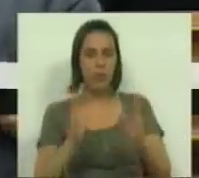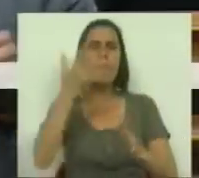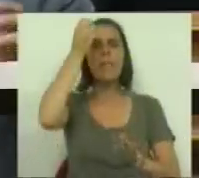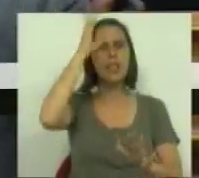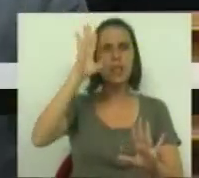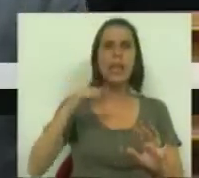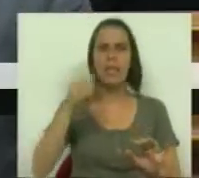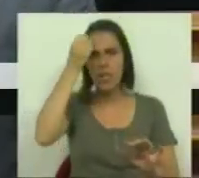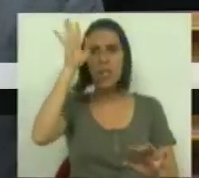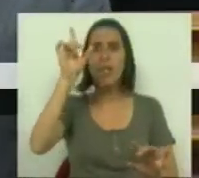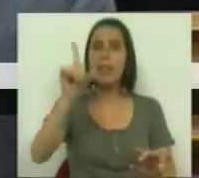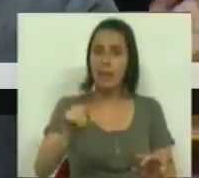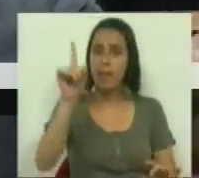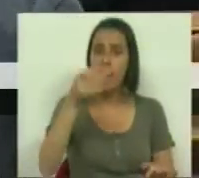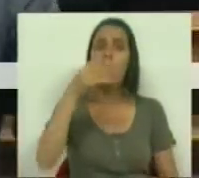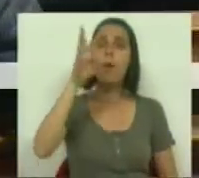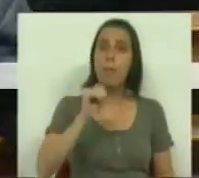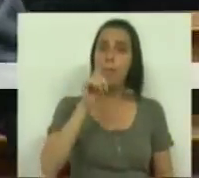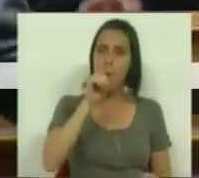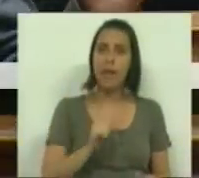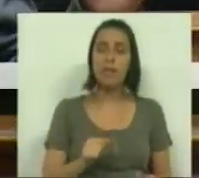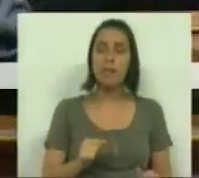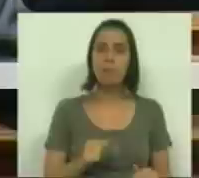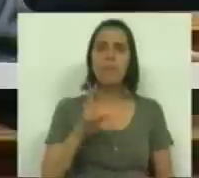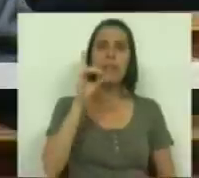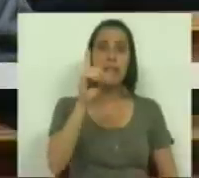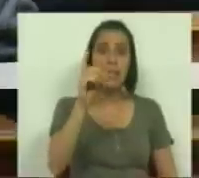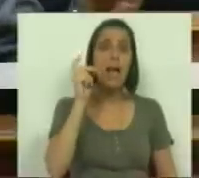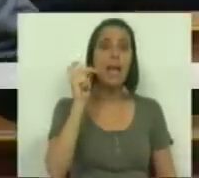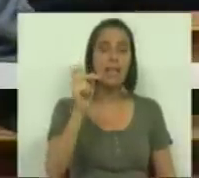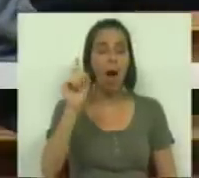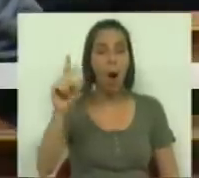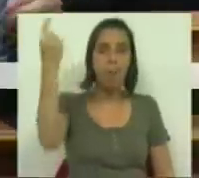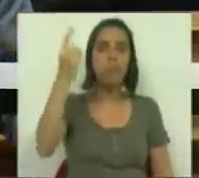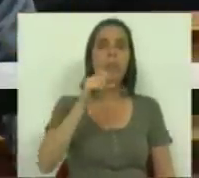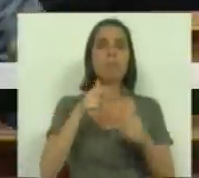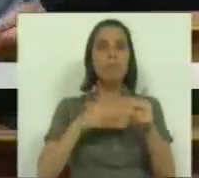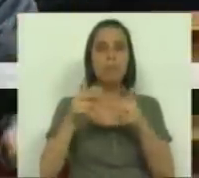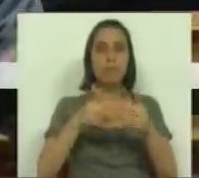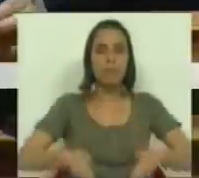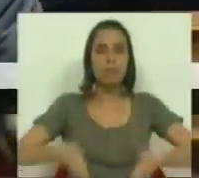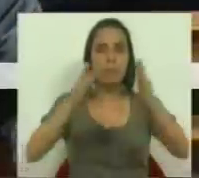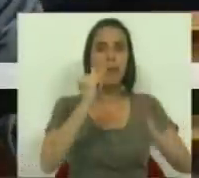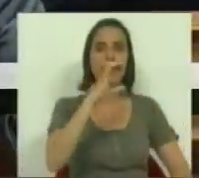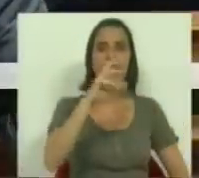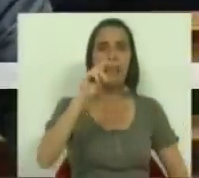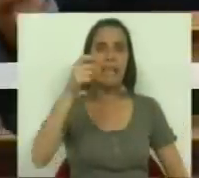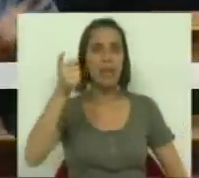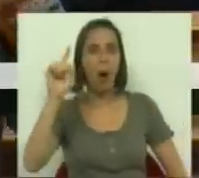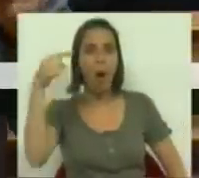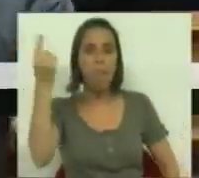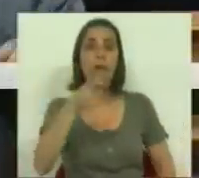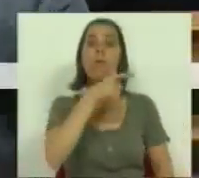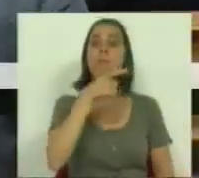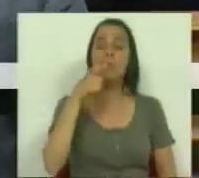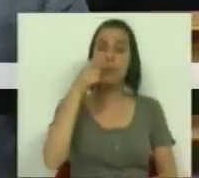Mas esquece-se também o PS que teve seis anos para poder construir o IC35 e